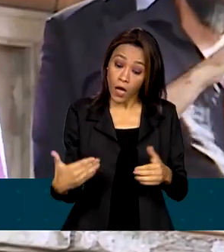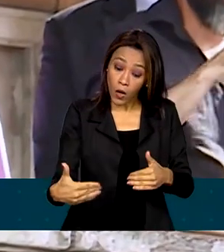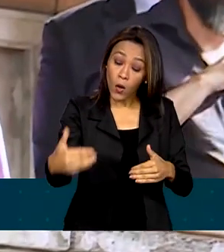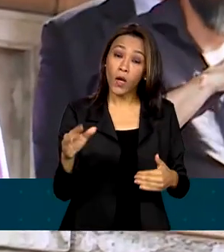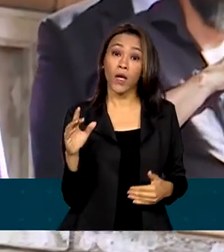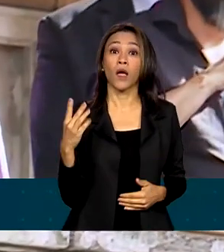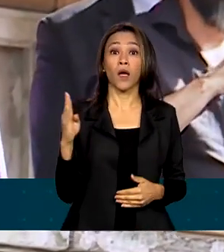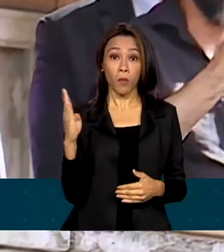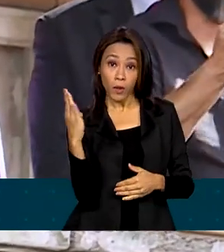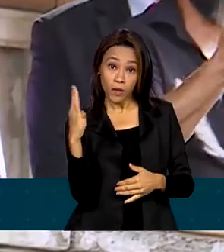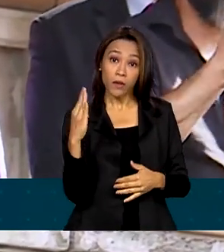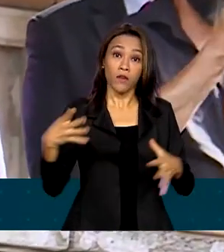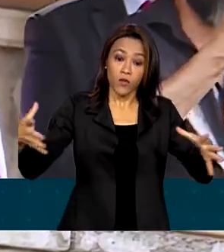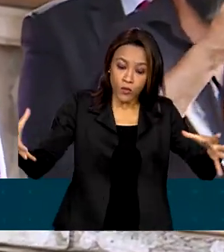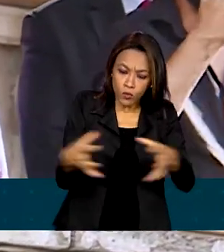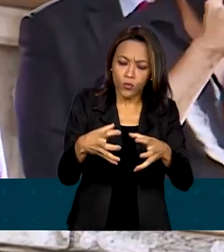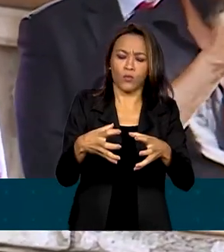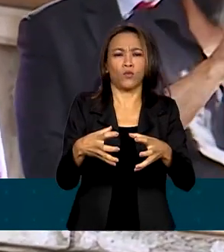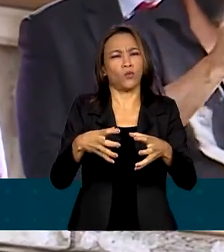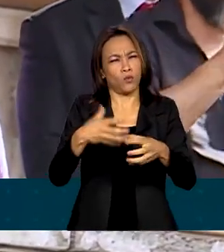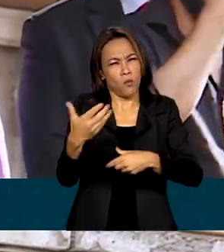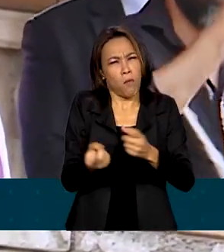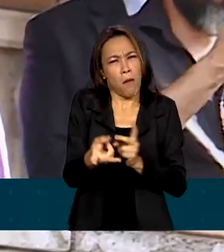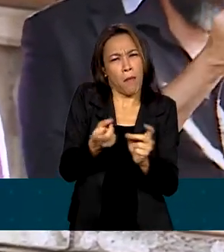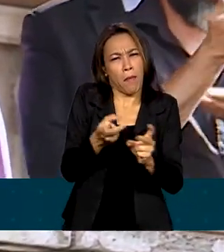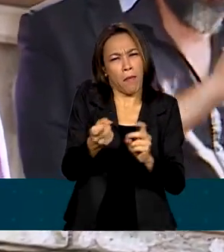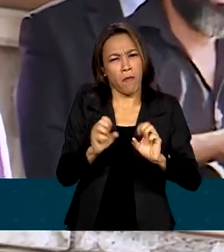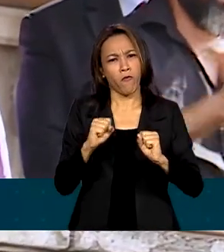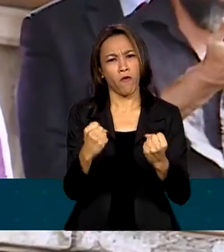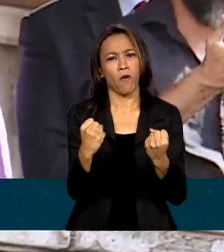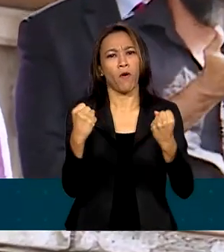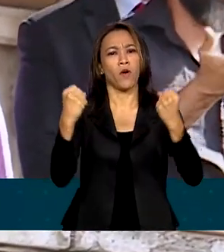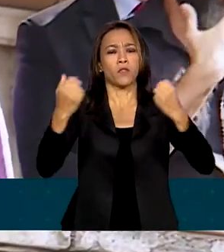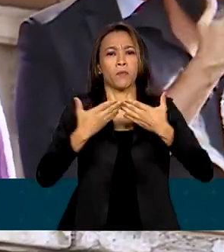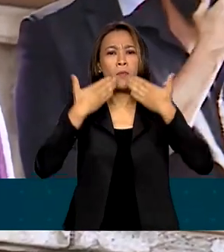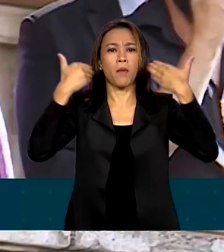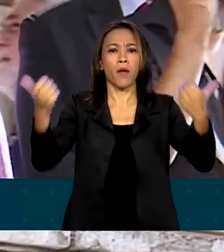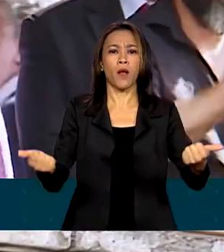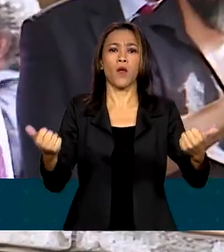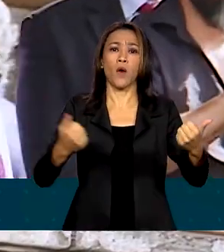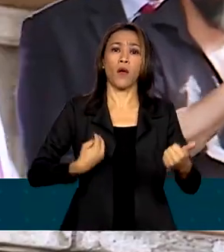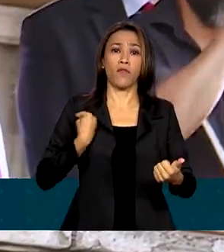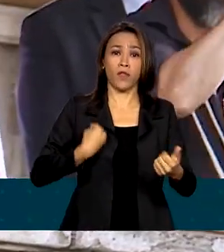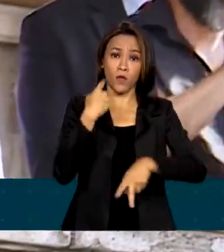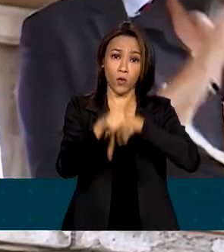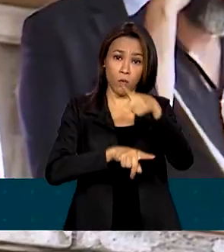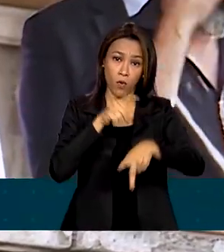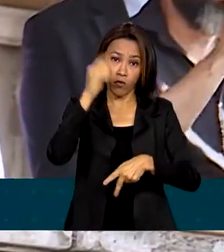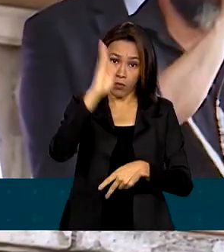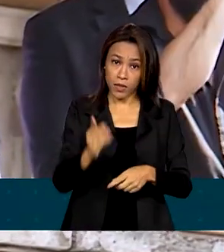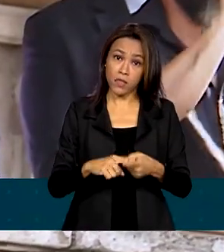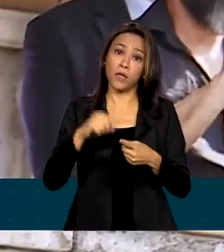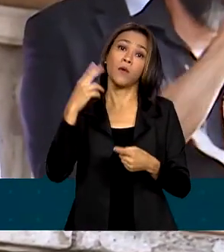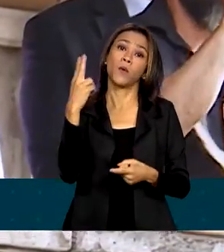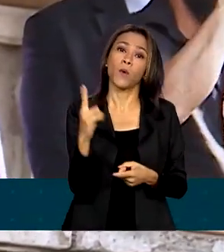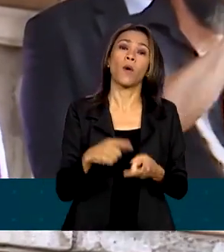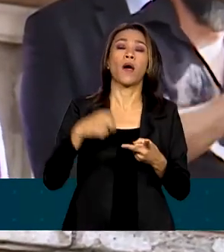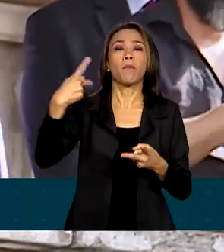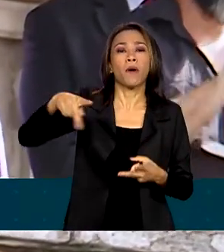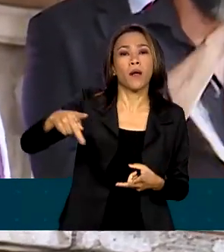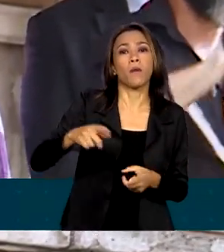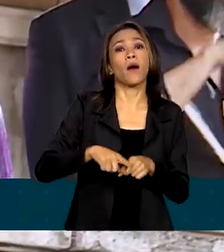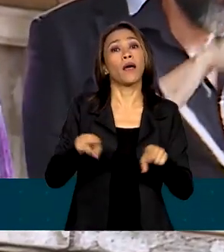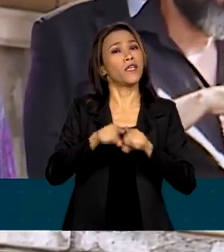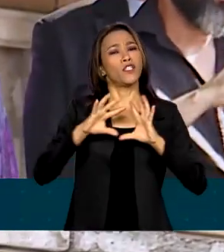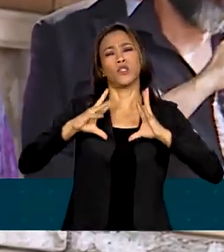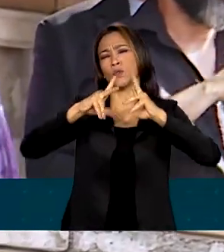bloco comercial muito forte para melhorar a vida do povo brasileiro, do povo uruguaio, argentino, Paraguai